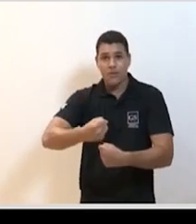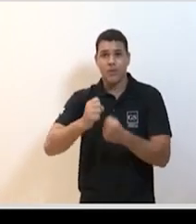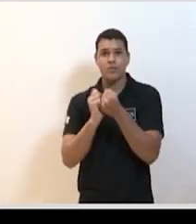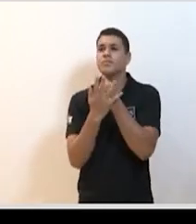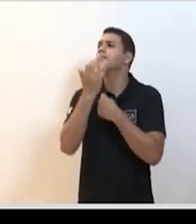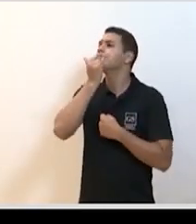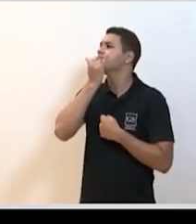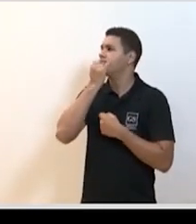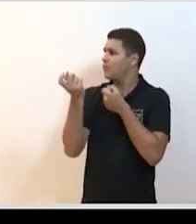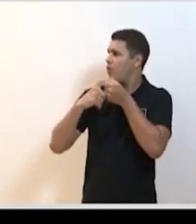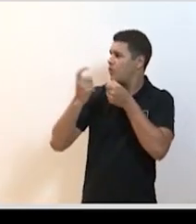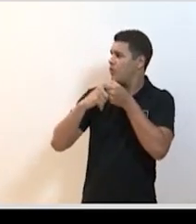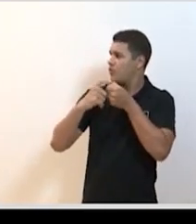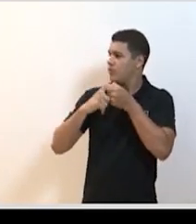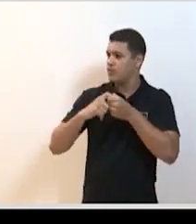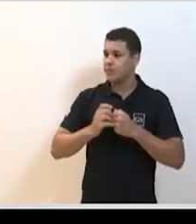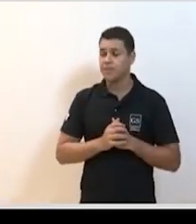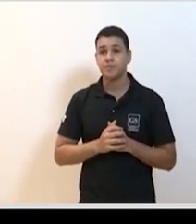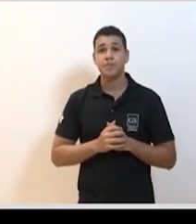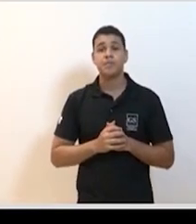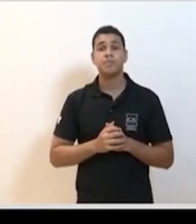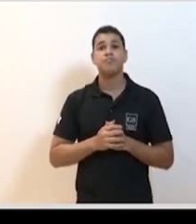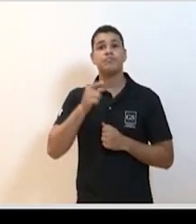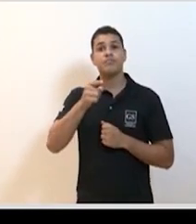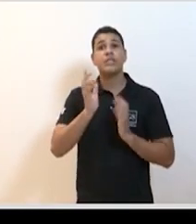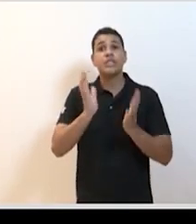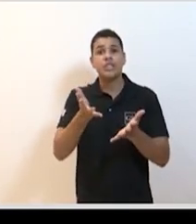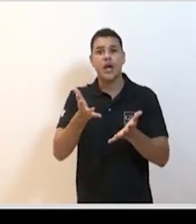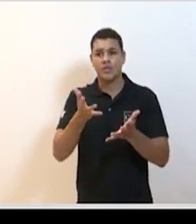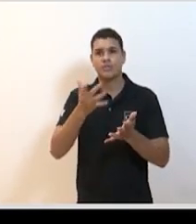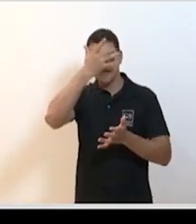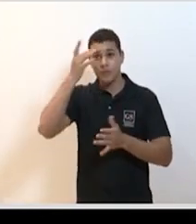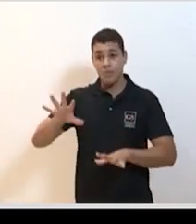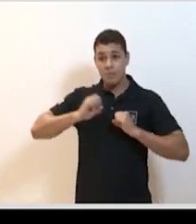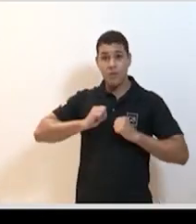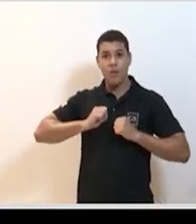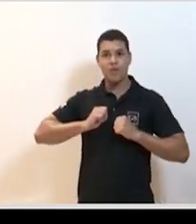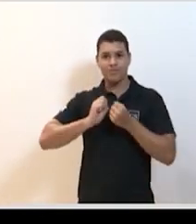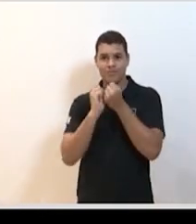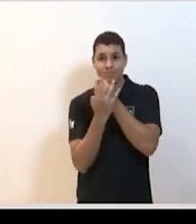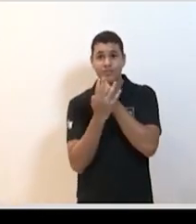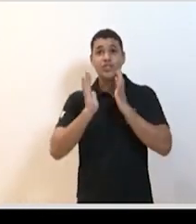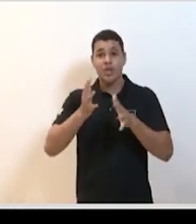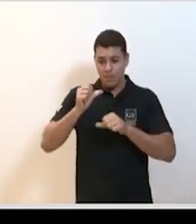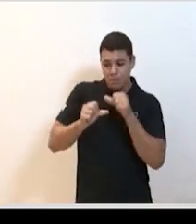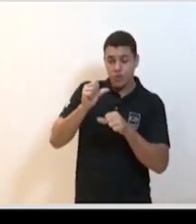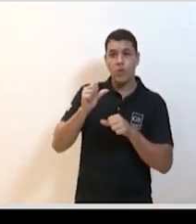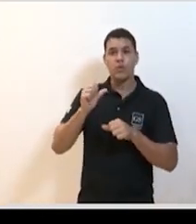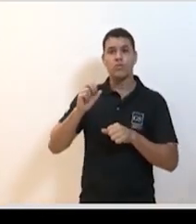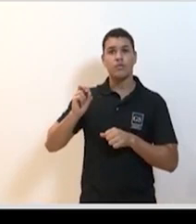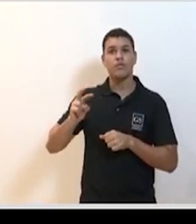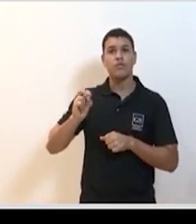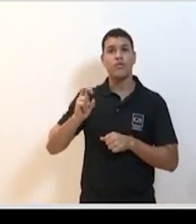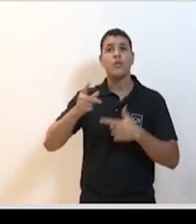Não, perdão. Perdão. Achei que tinha uma seta. Já há uma mudança no perfil dos pacientes. Inicialmente, esse perfil era predominantemente